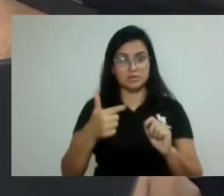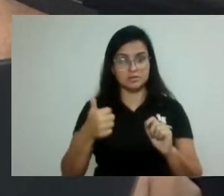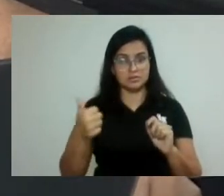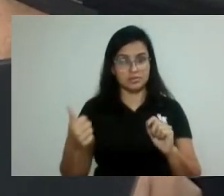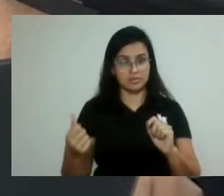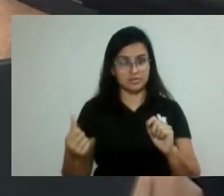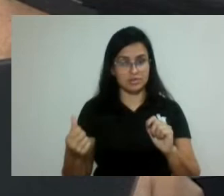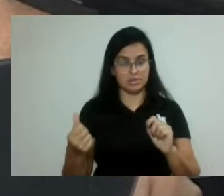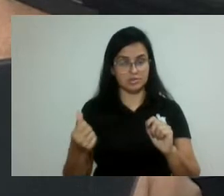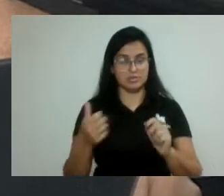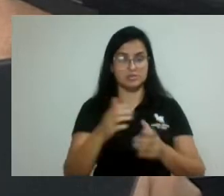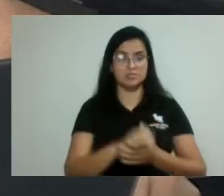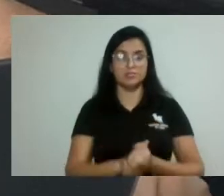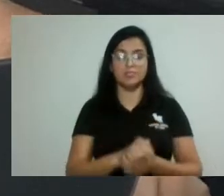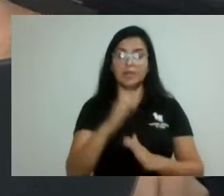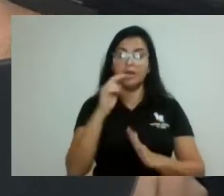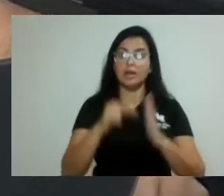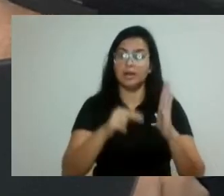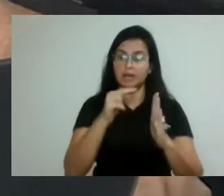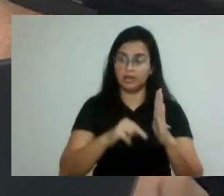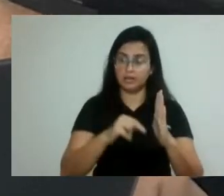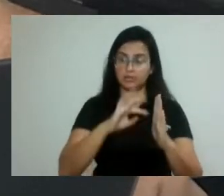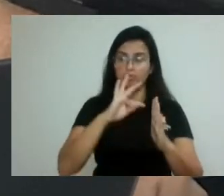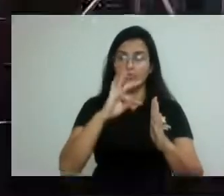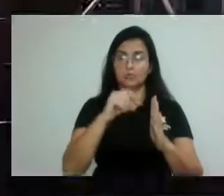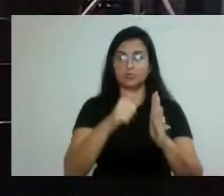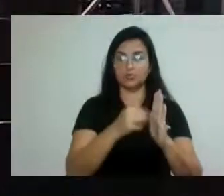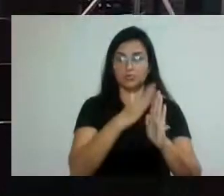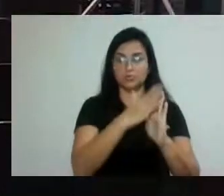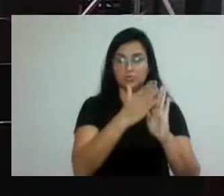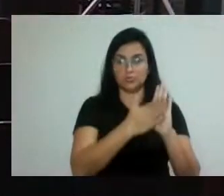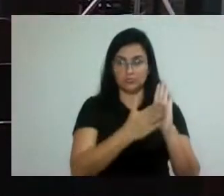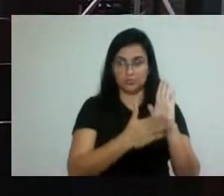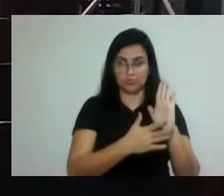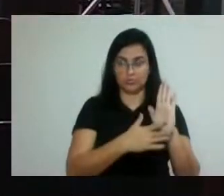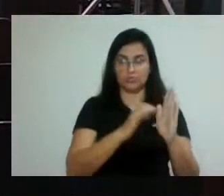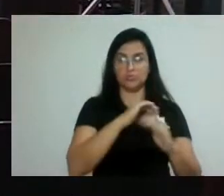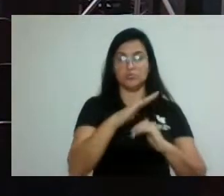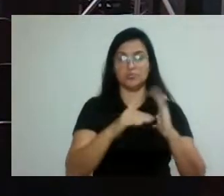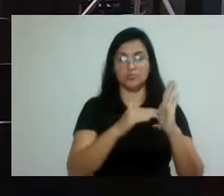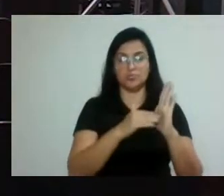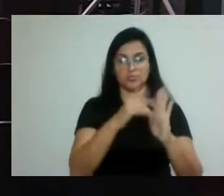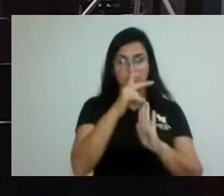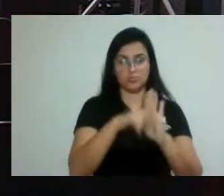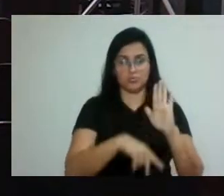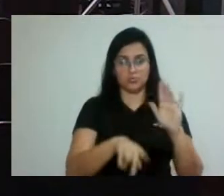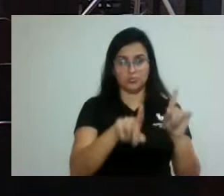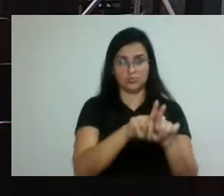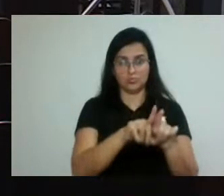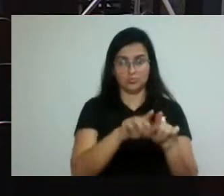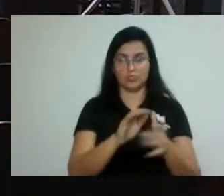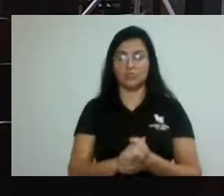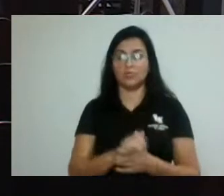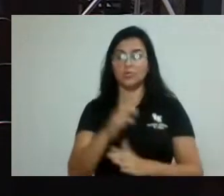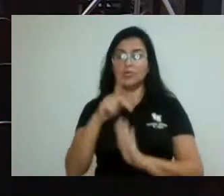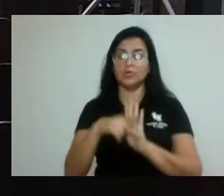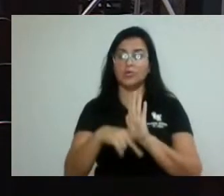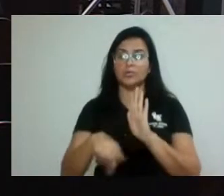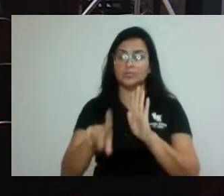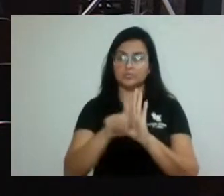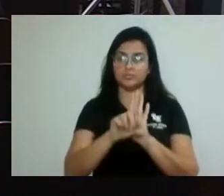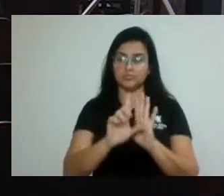Lido todas as proposições e os projetos, Sr. Presidente. Os projetos de lei serão encaminhados às comissões